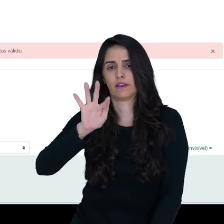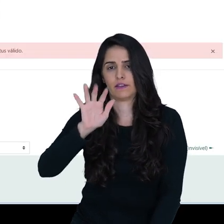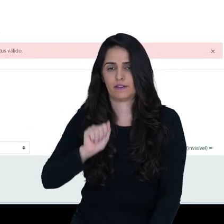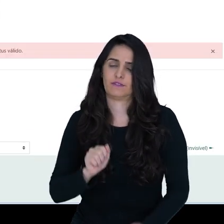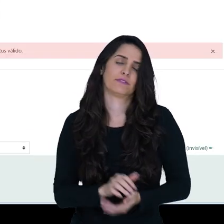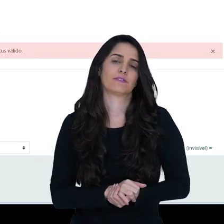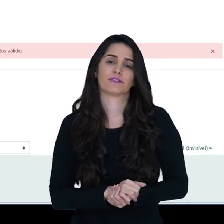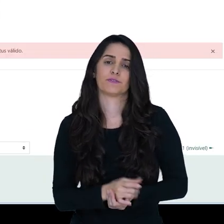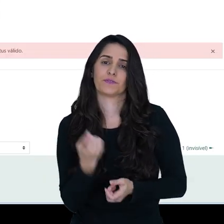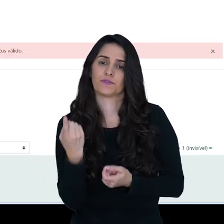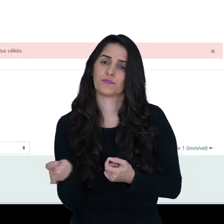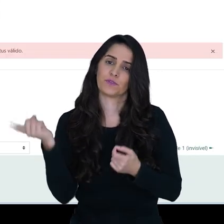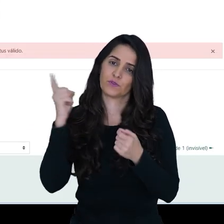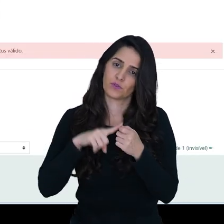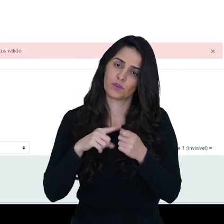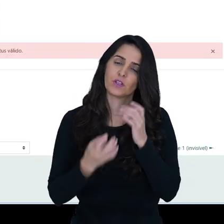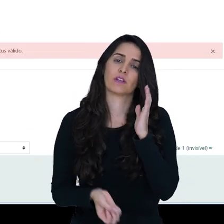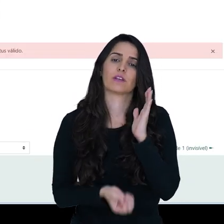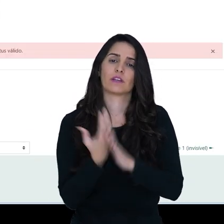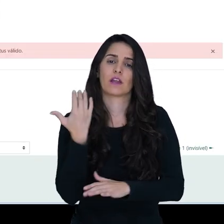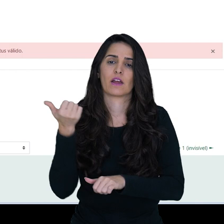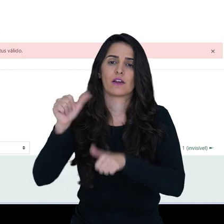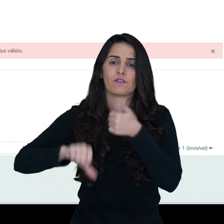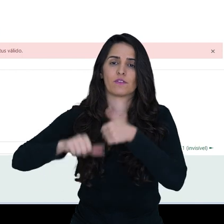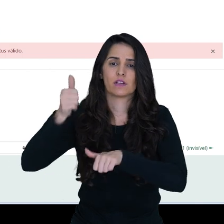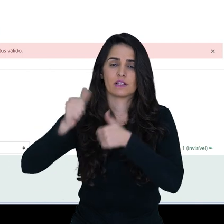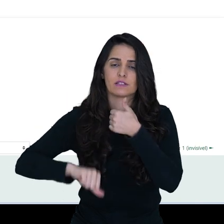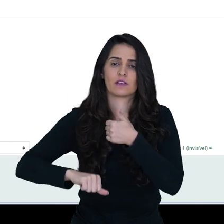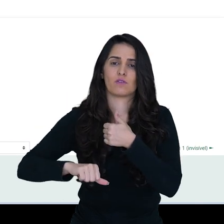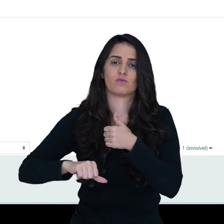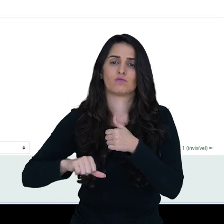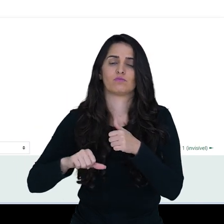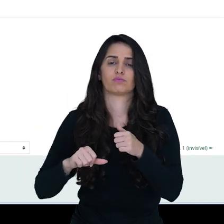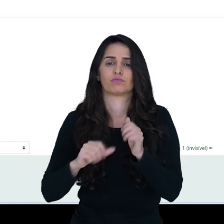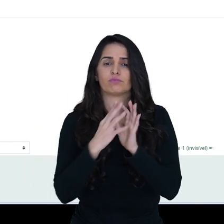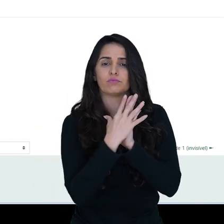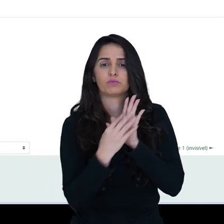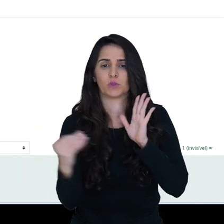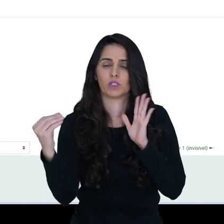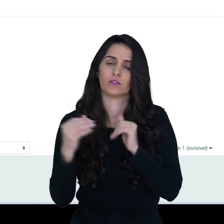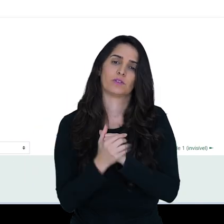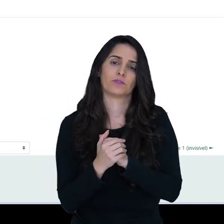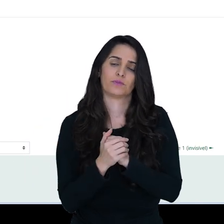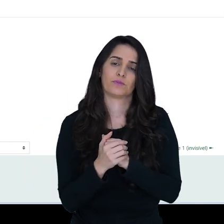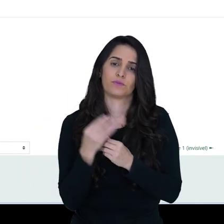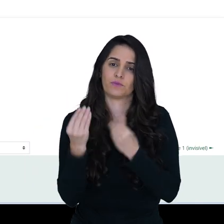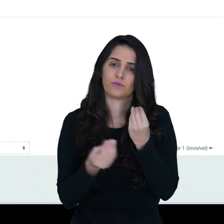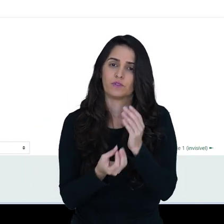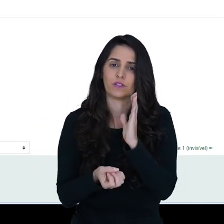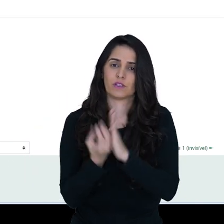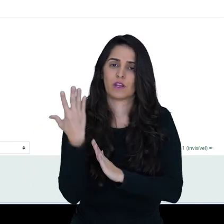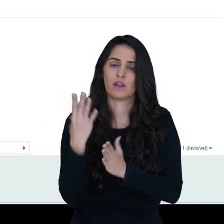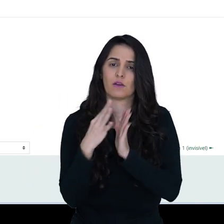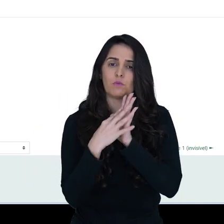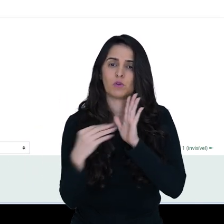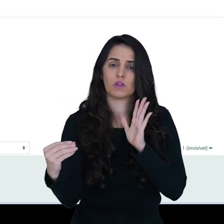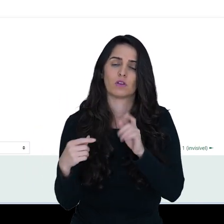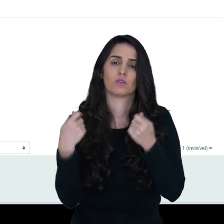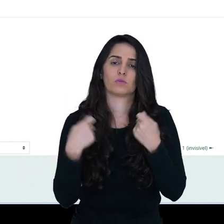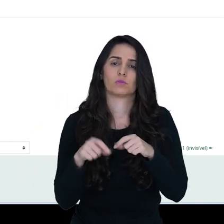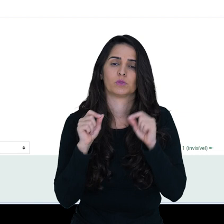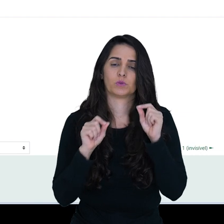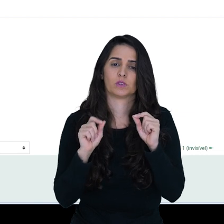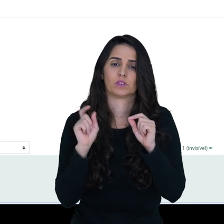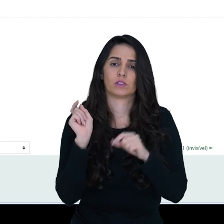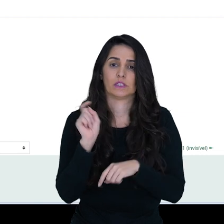vamos voltar aqui para agilizar e criar a avaliação a partir de um modelo. Então para criar a partir de um modelo,